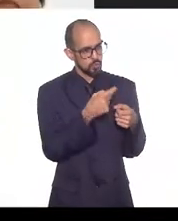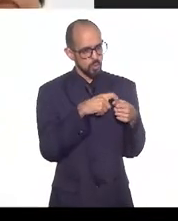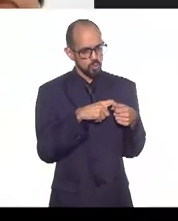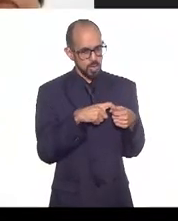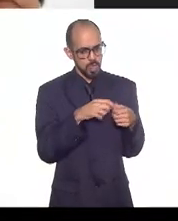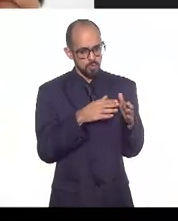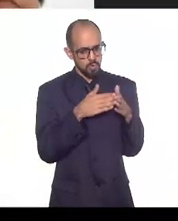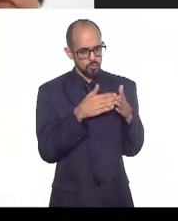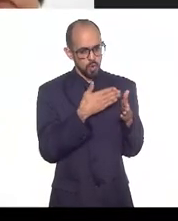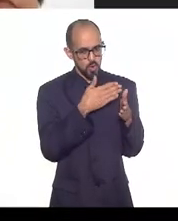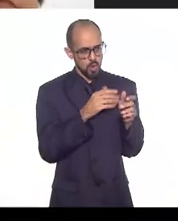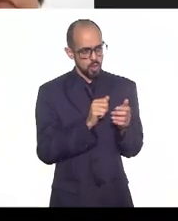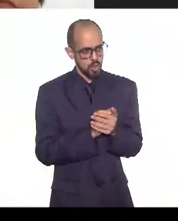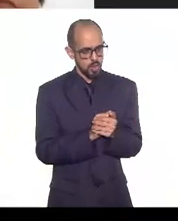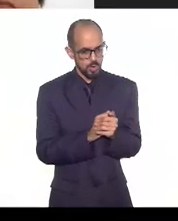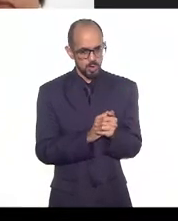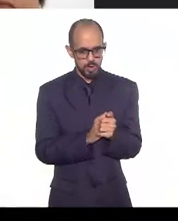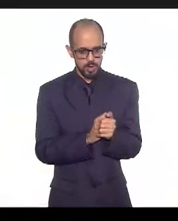Sim.